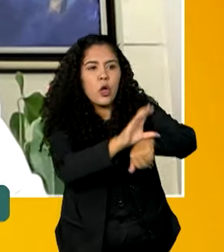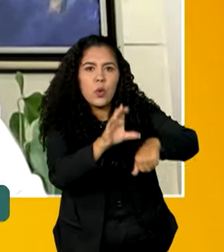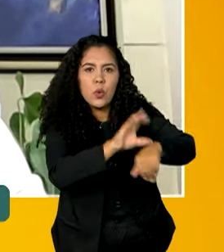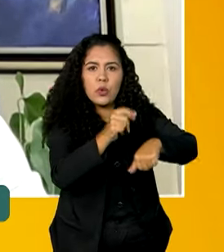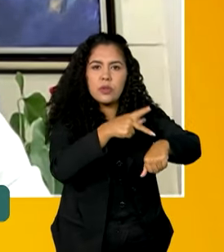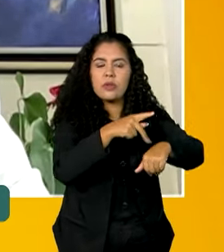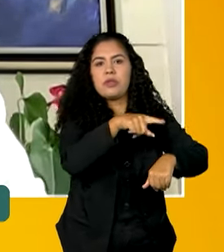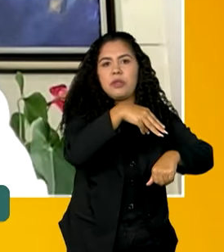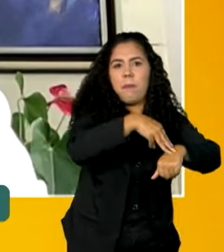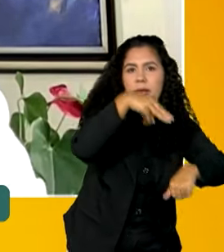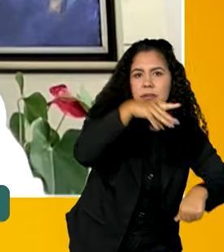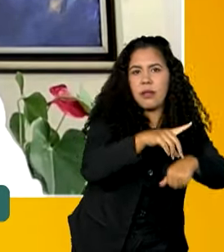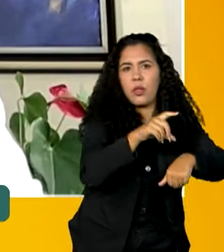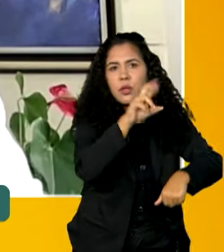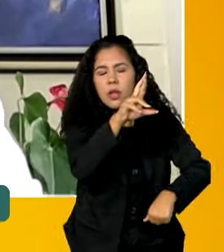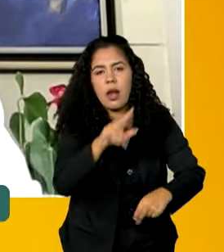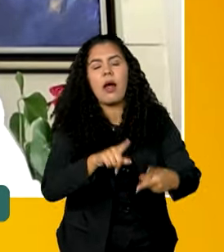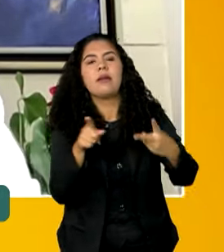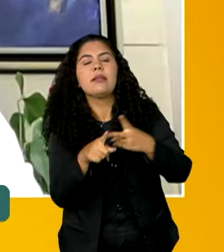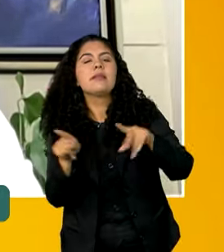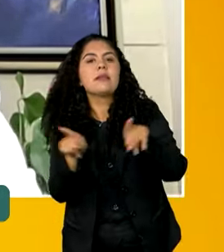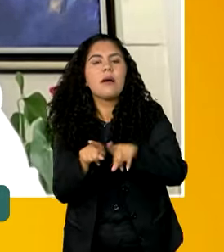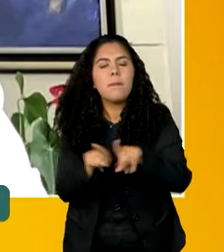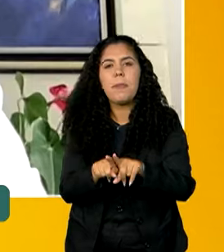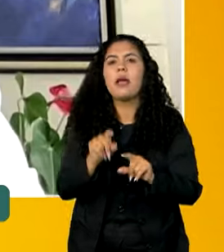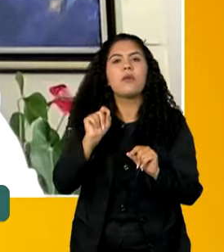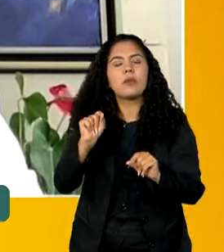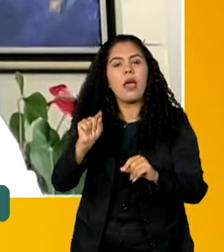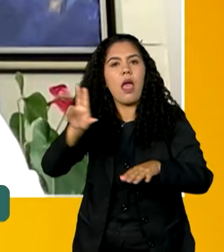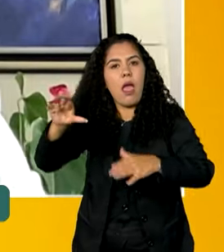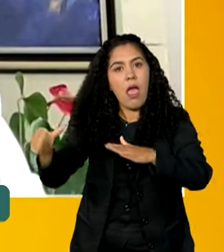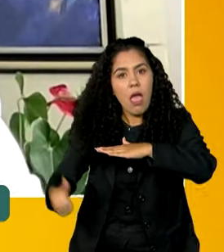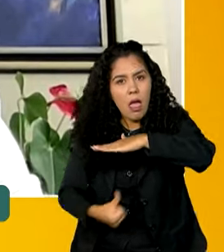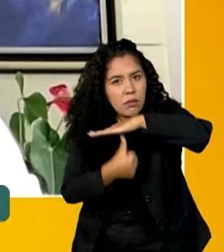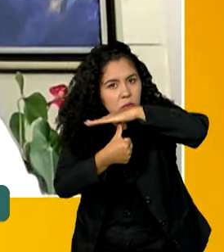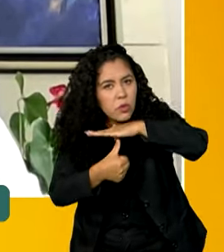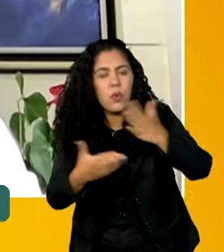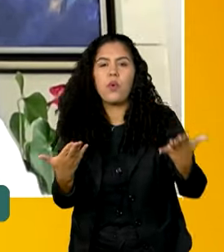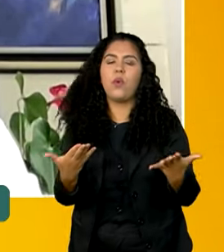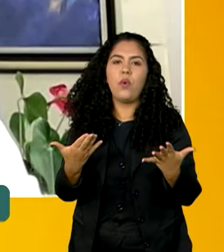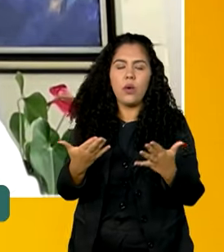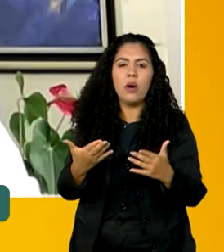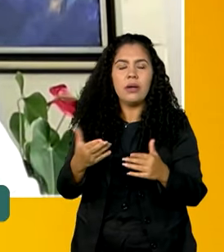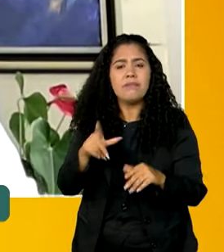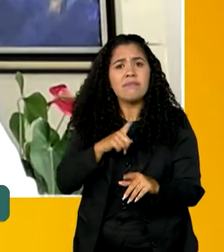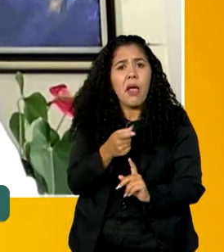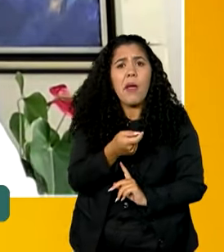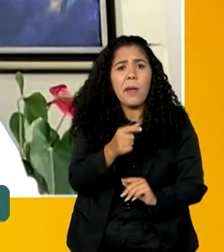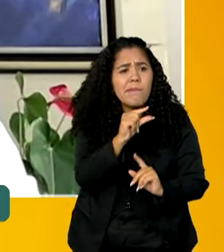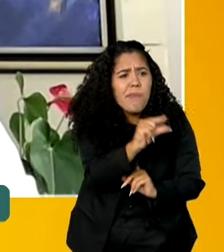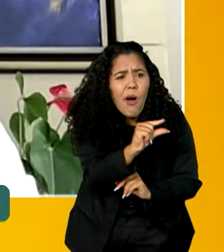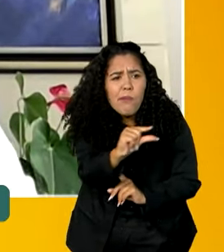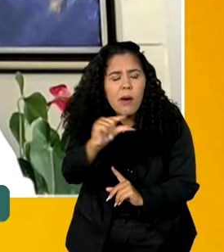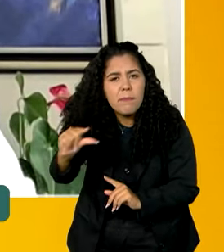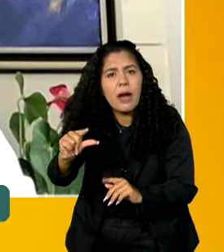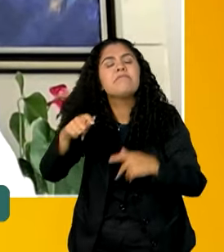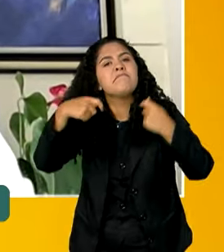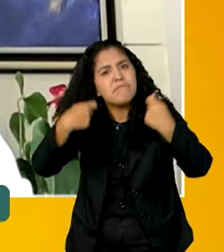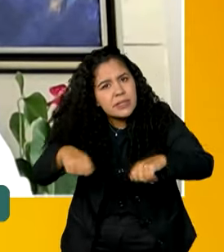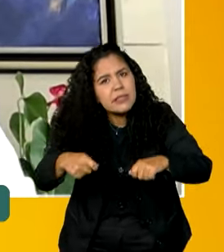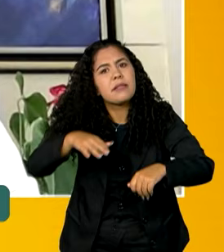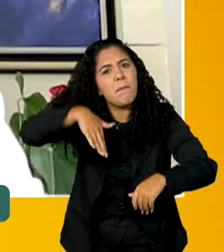-graduação, como diretoras de unidade, como reitoras. E essa representatividade, ela precisa aumentar